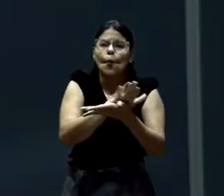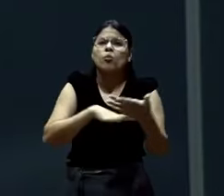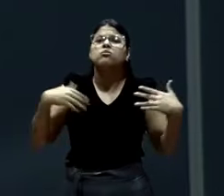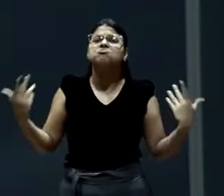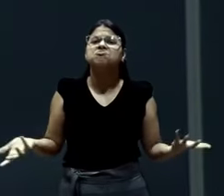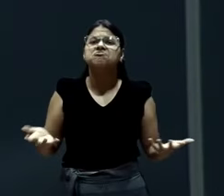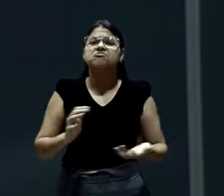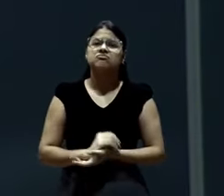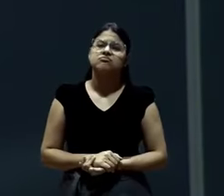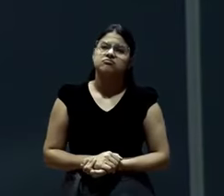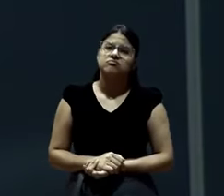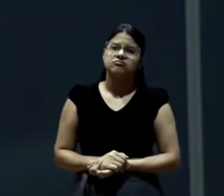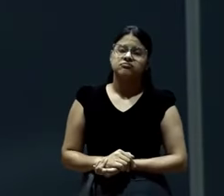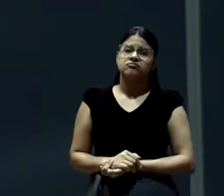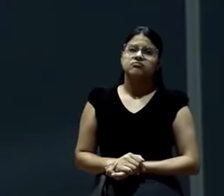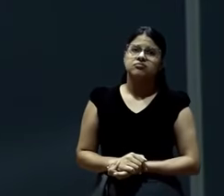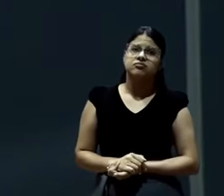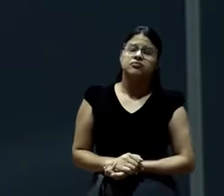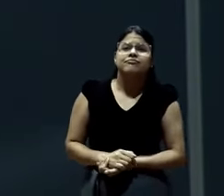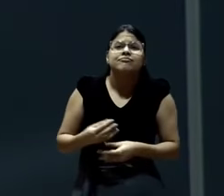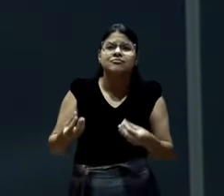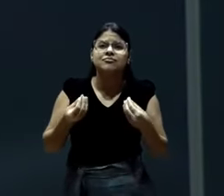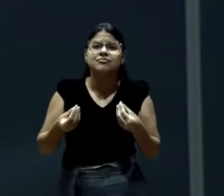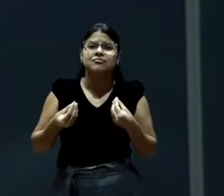Não tem. Não tem.